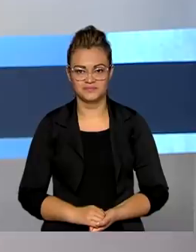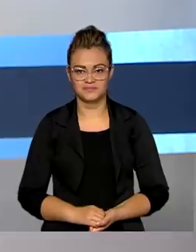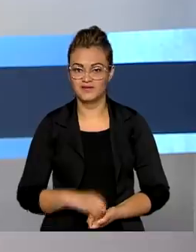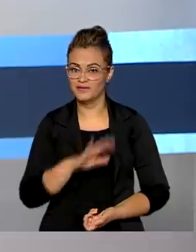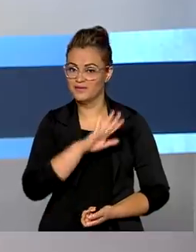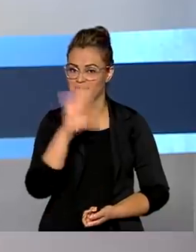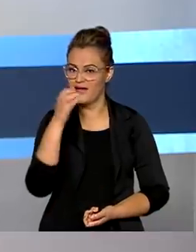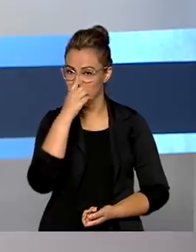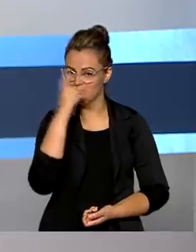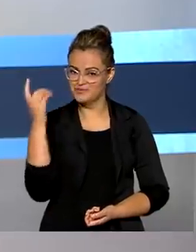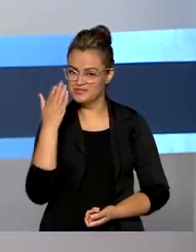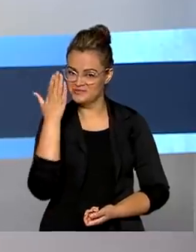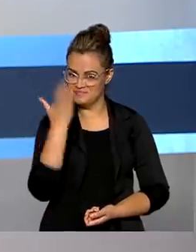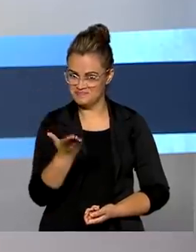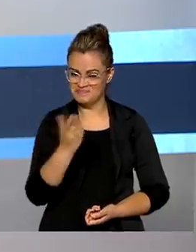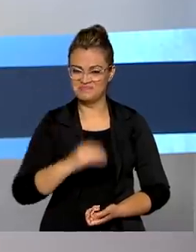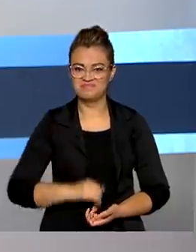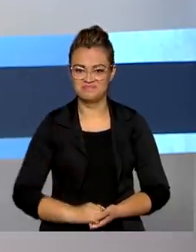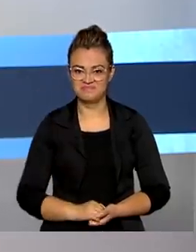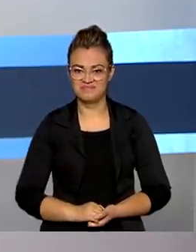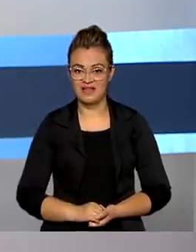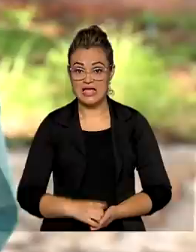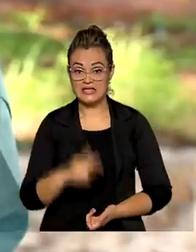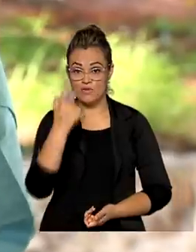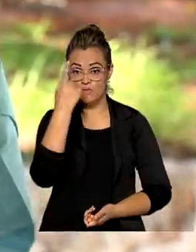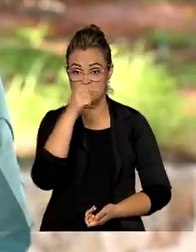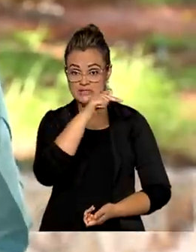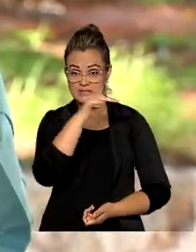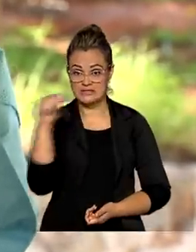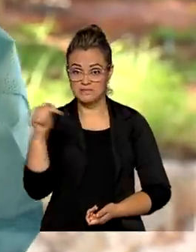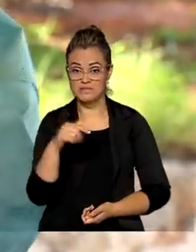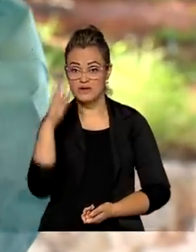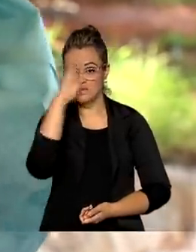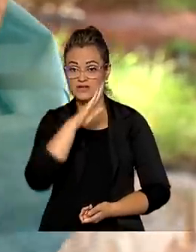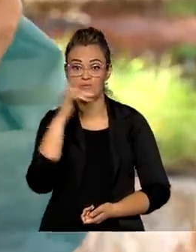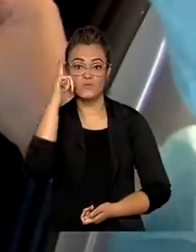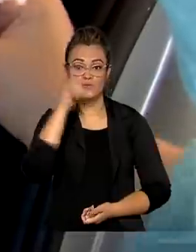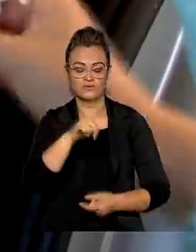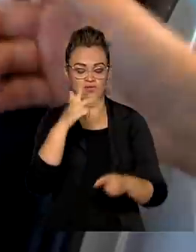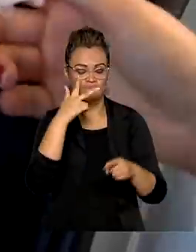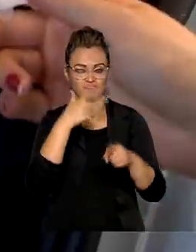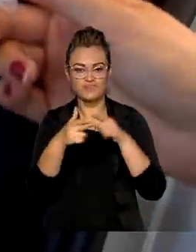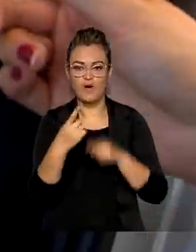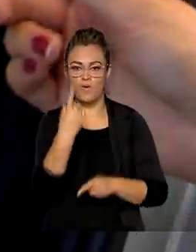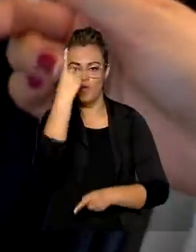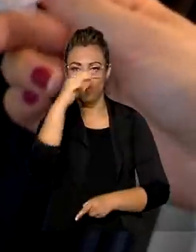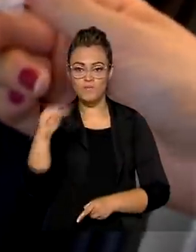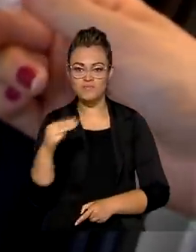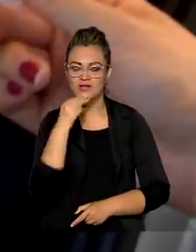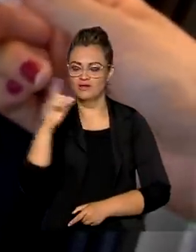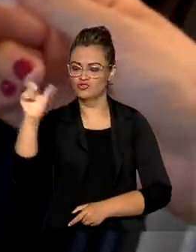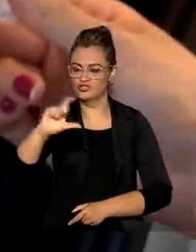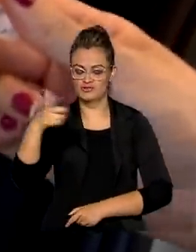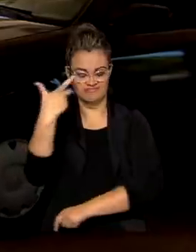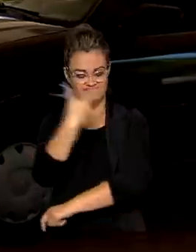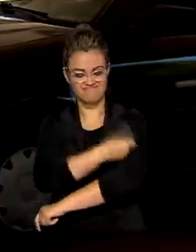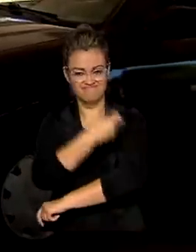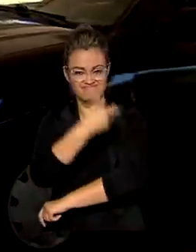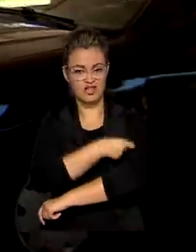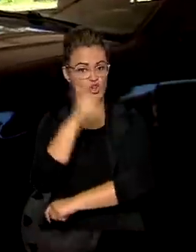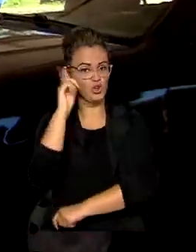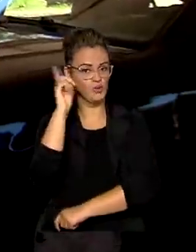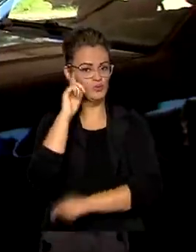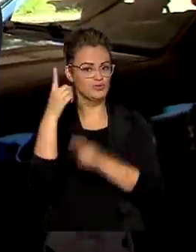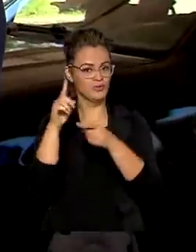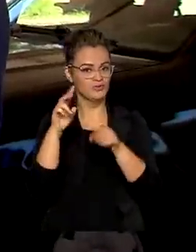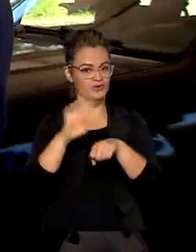Olá, muito bom dia pra você. Em uma semana, o Brasil consegue superar a meta de um milhão de doses aplicadas por dia